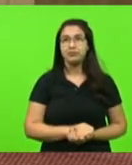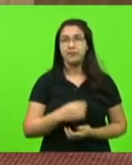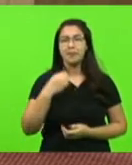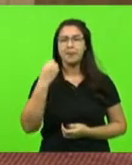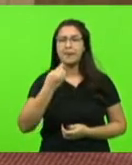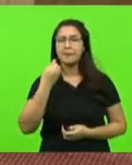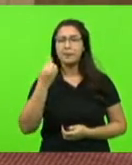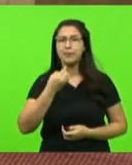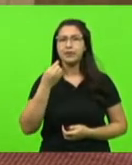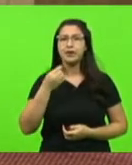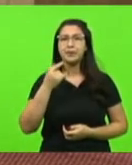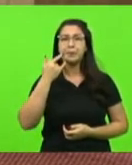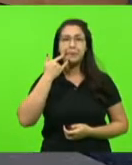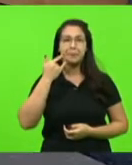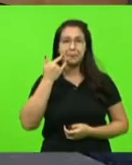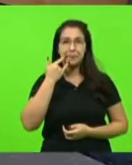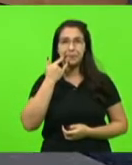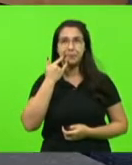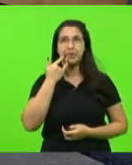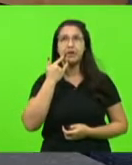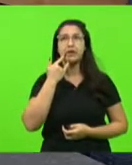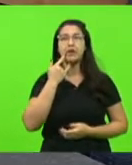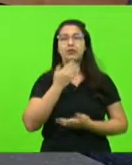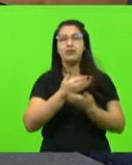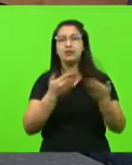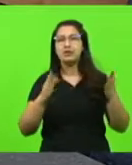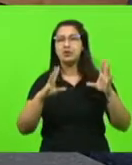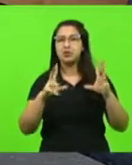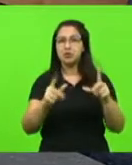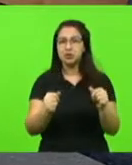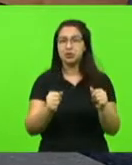Deputado Mauro, senhoras deputadas, senhores deputados,